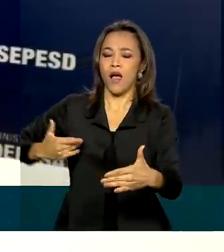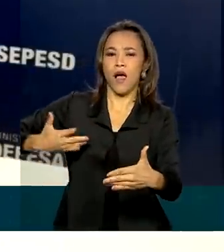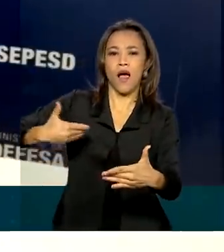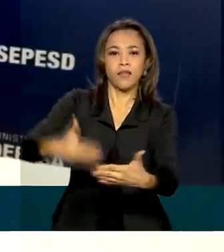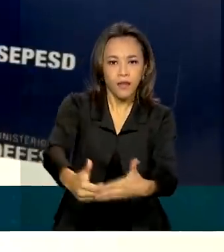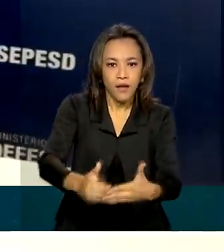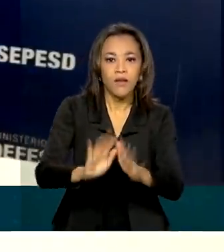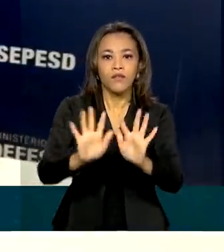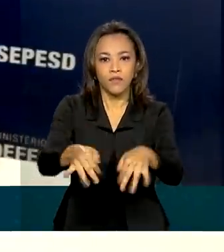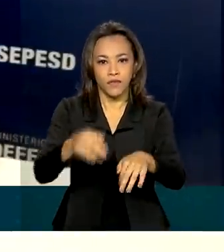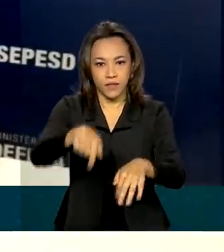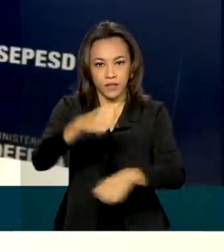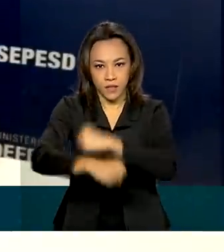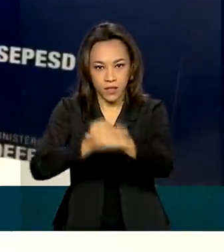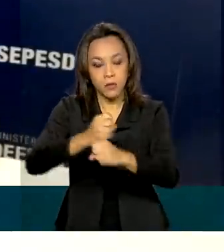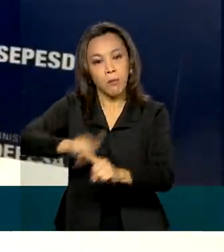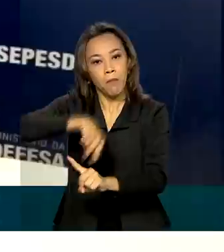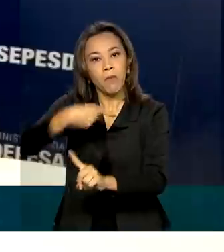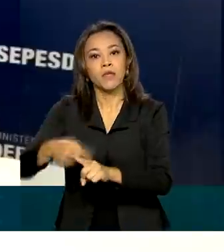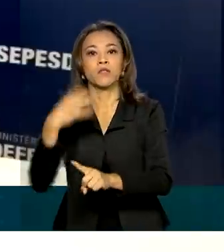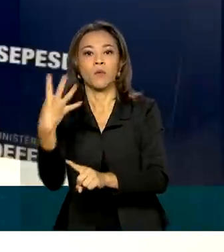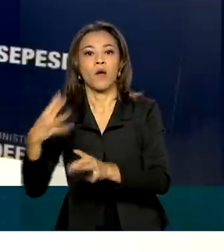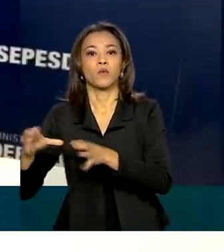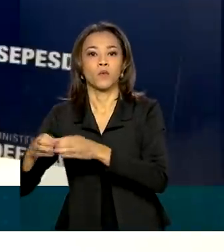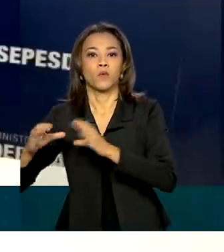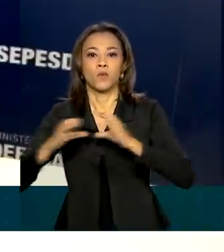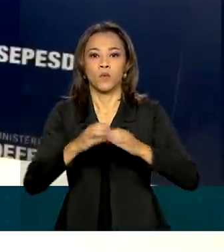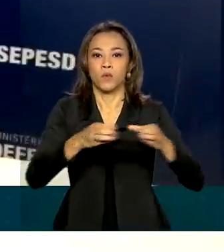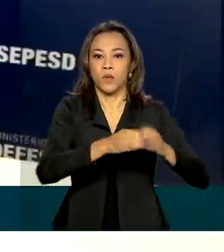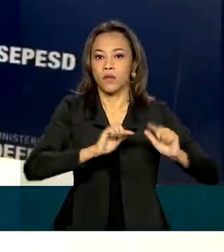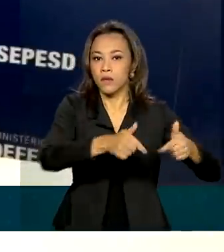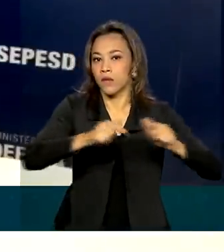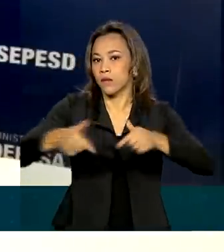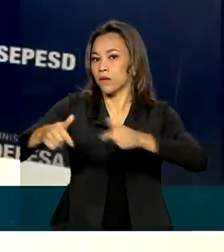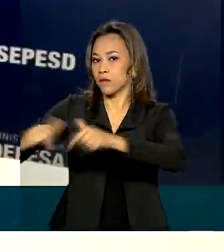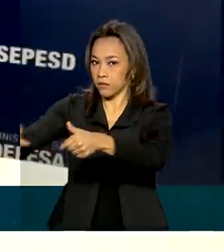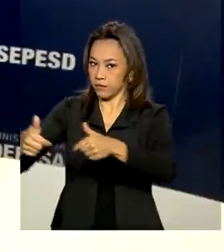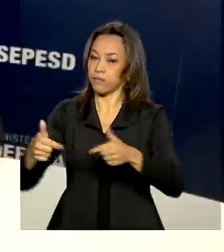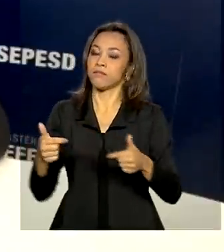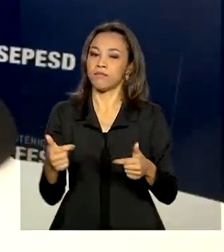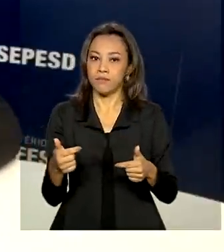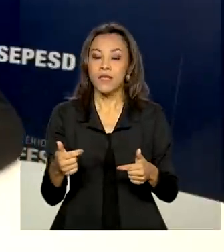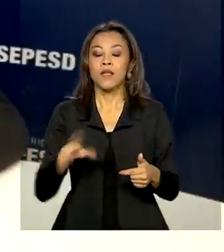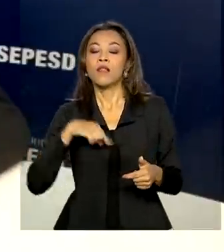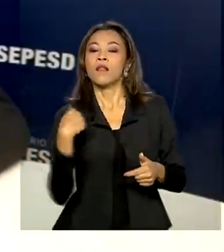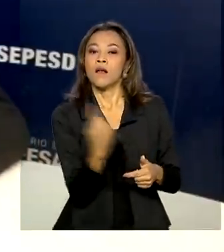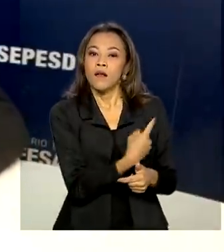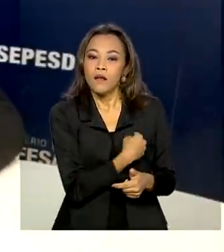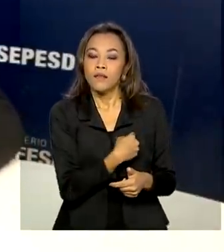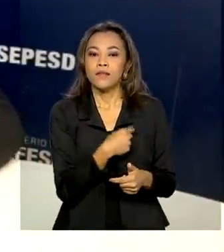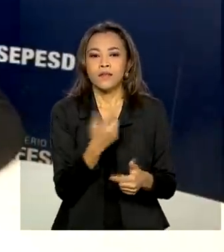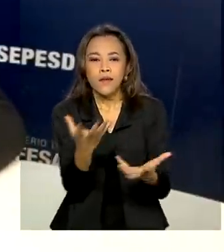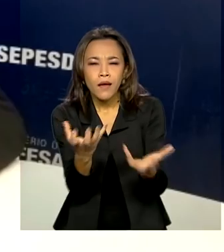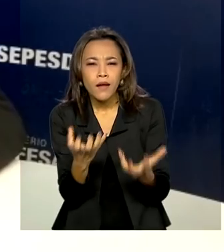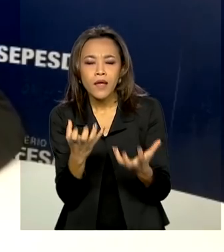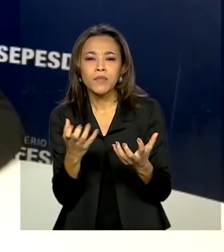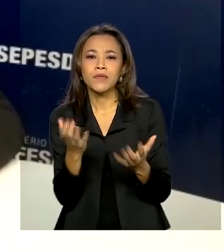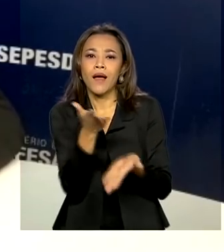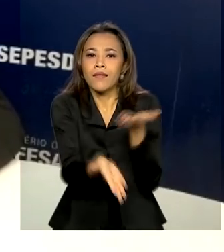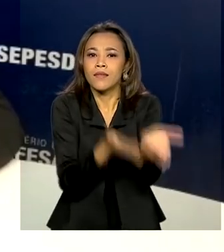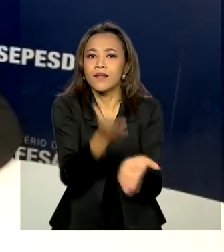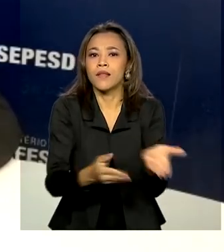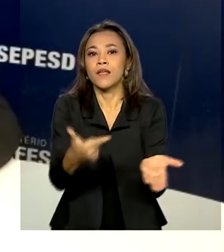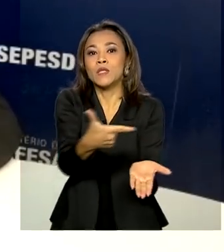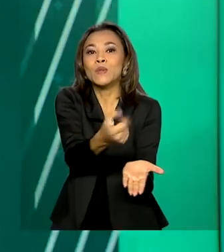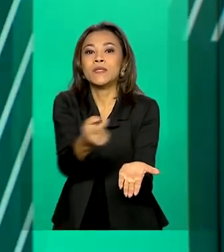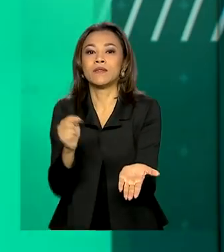a cumprir mais quatro operações. De modo que a gente tem uma expectativa de atender a 200 mil